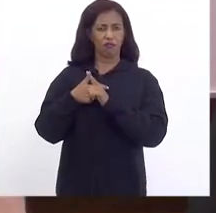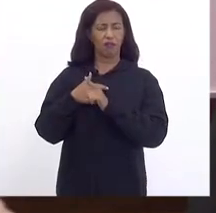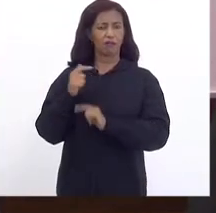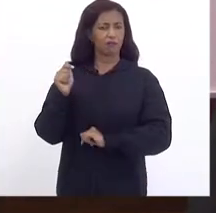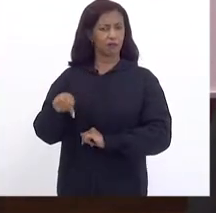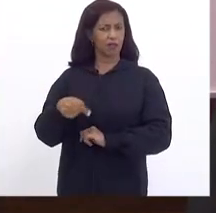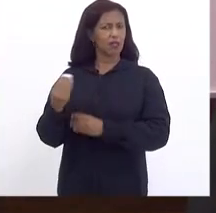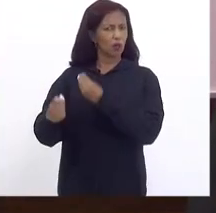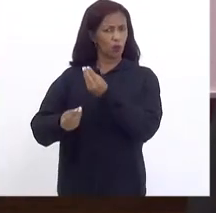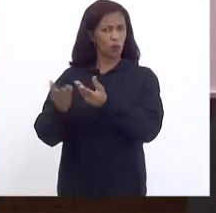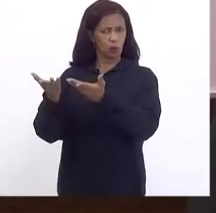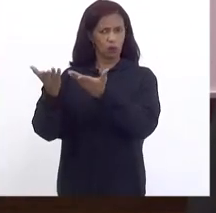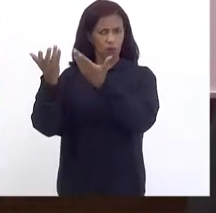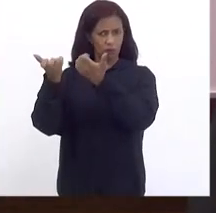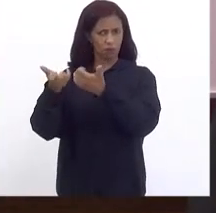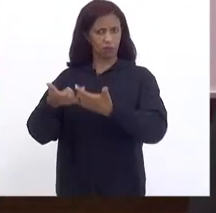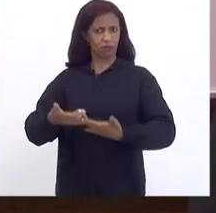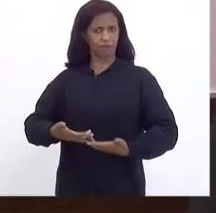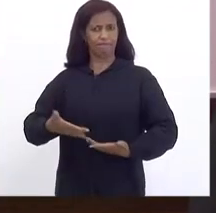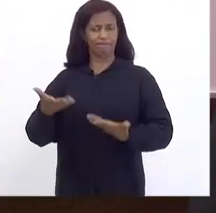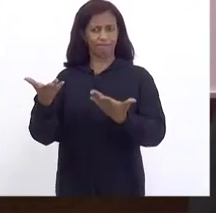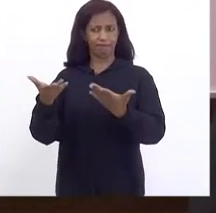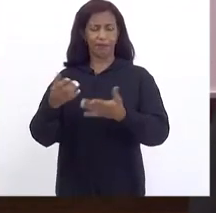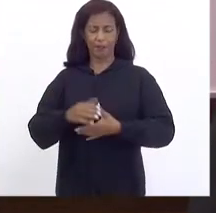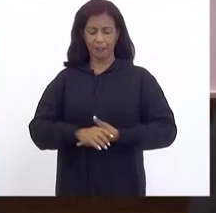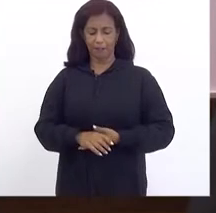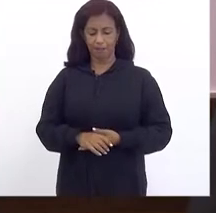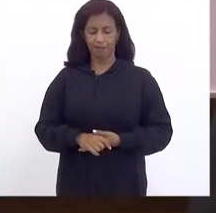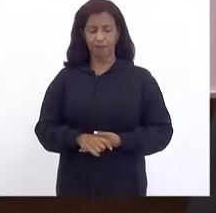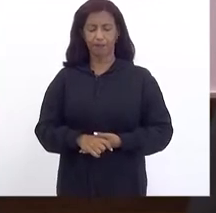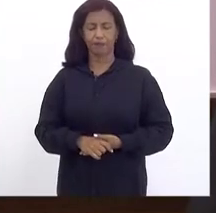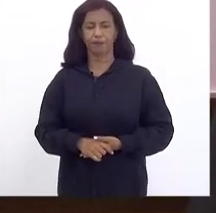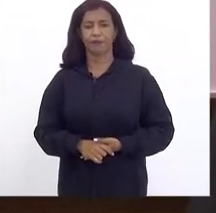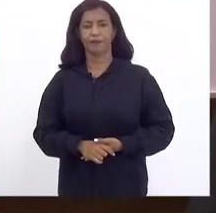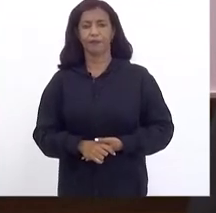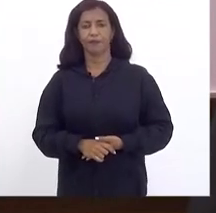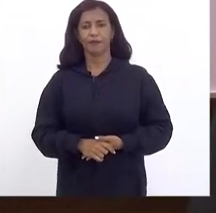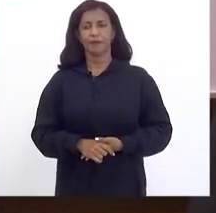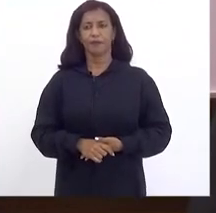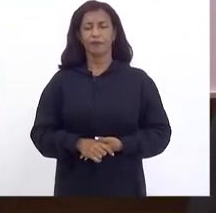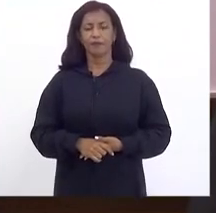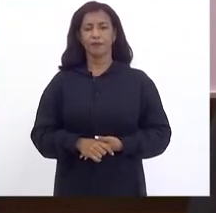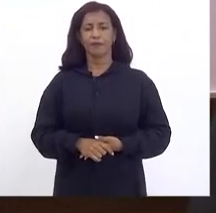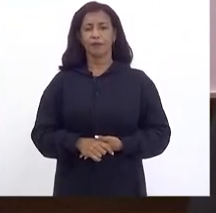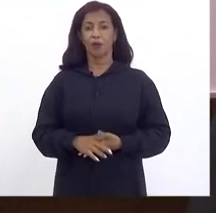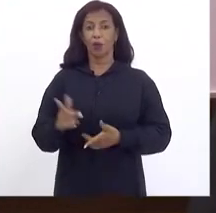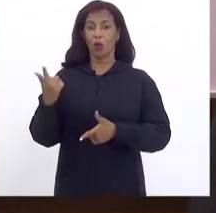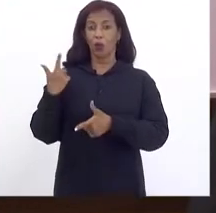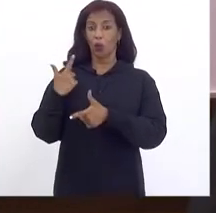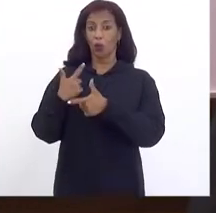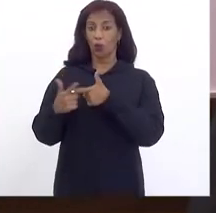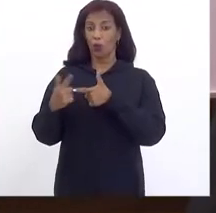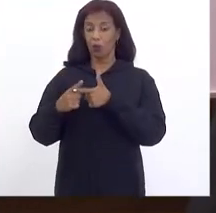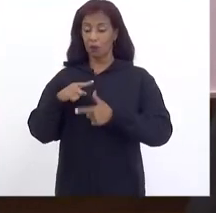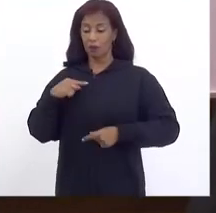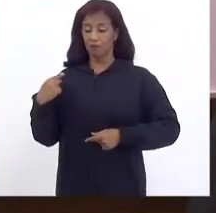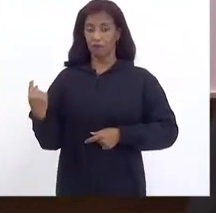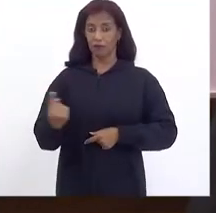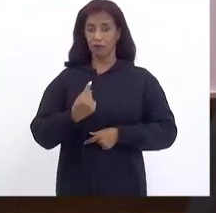Como o senhor Aqui bem Bem colocou O grave problema Que nós temos